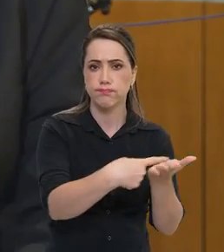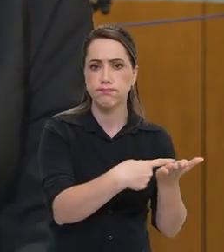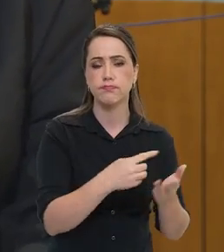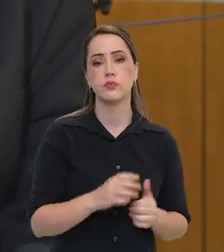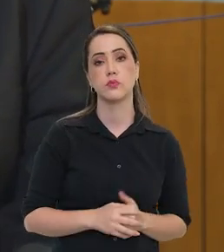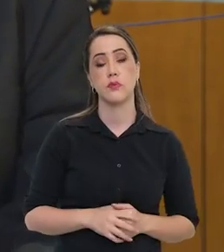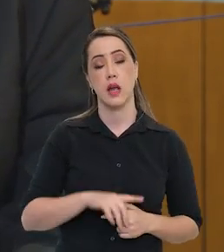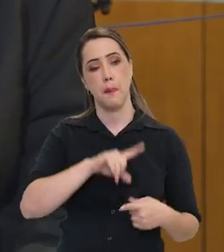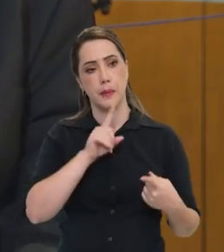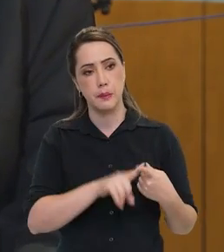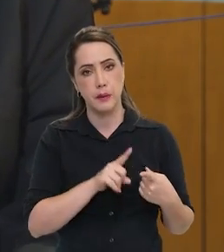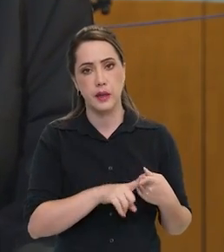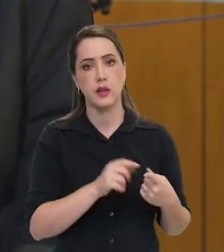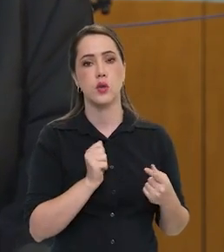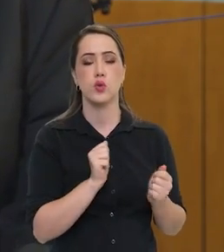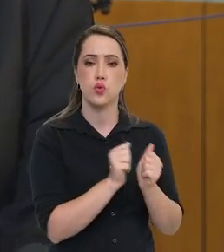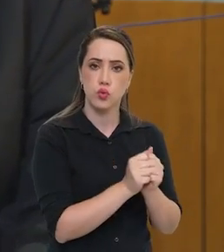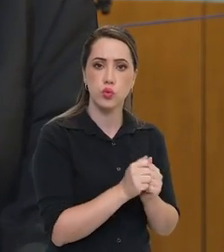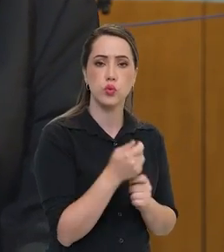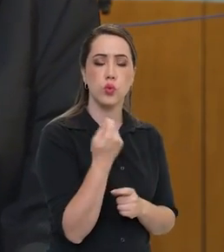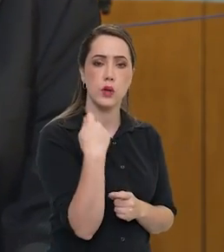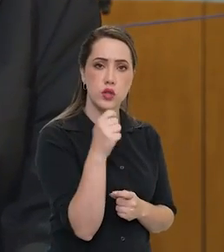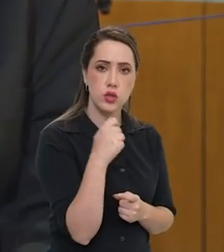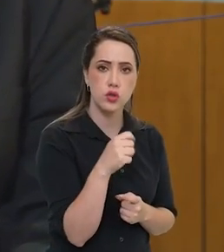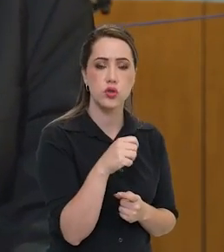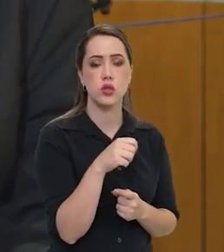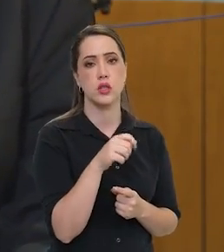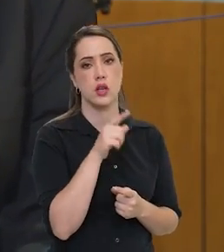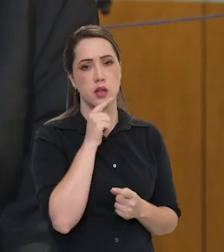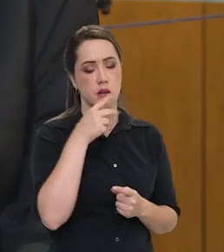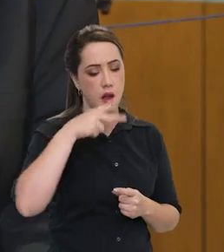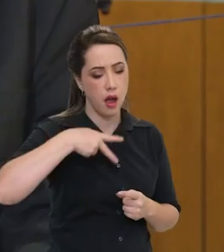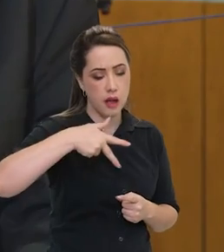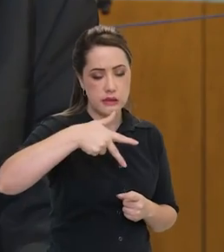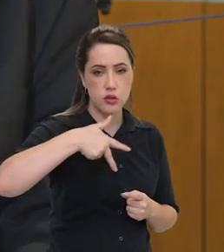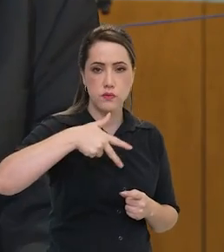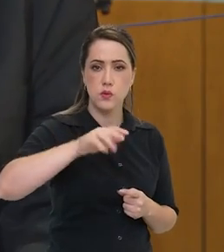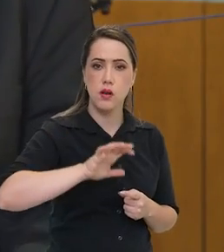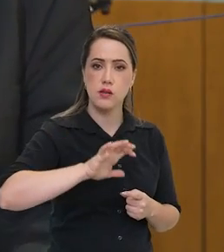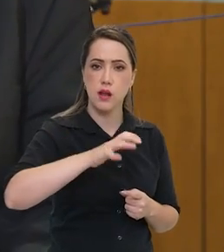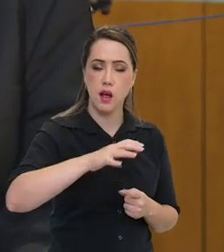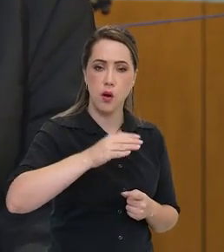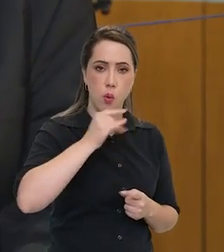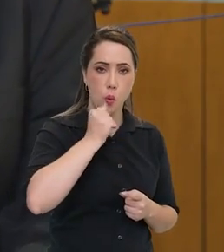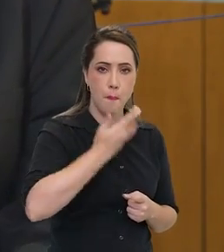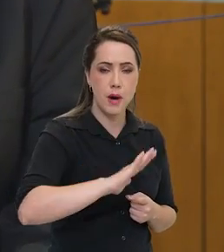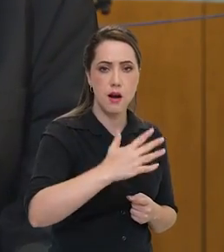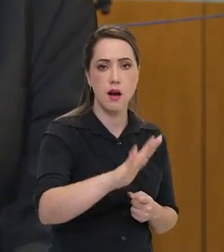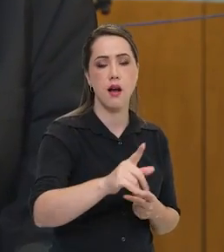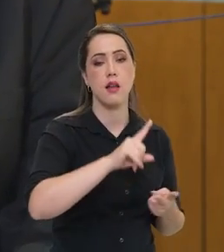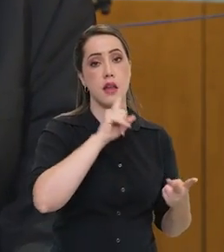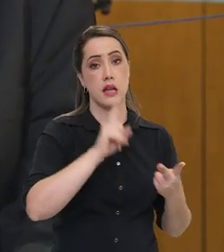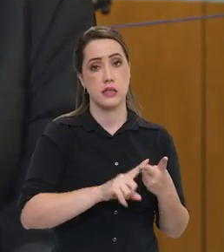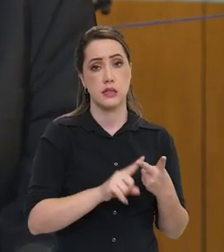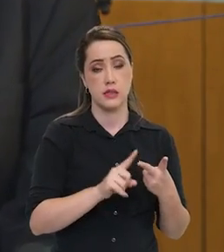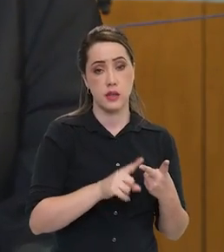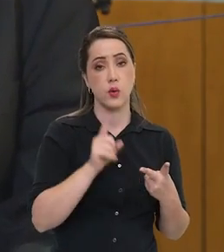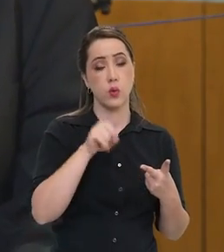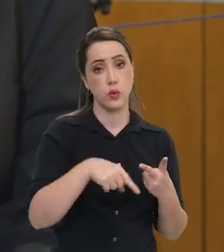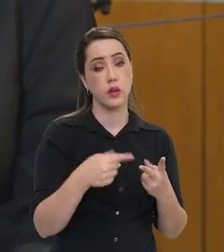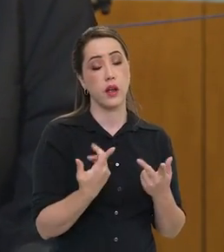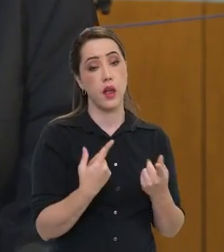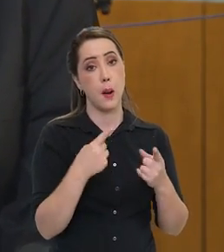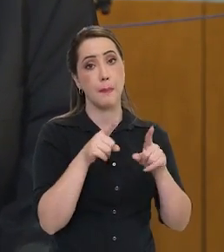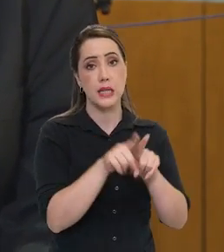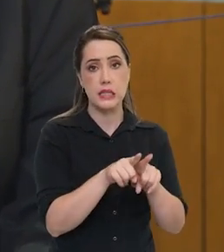primeira, você mencionou, é o Sabiamar com a Argentina. A segunda é uma parceria, na realidade, retomada, é uma parceria muito antiga, tem